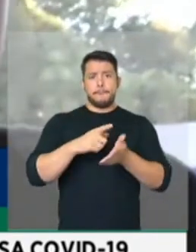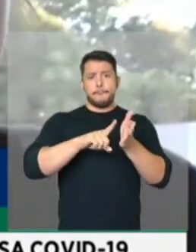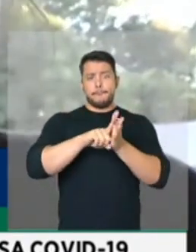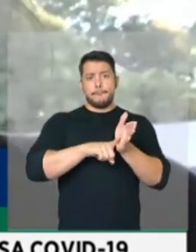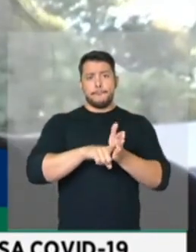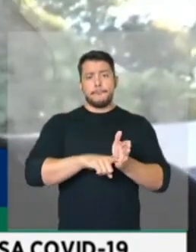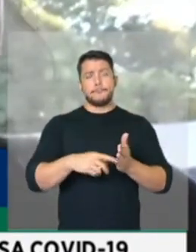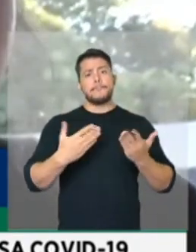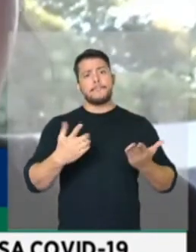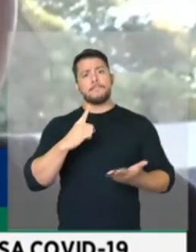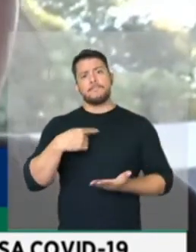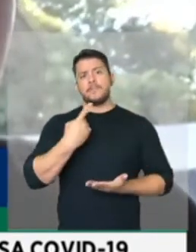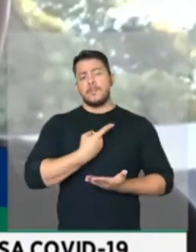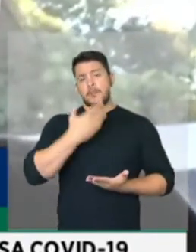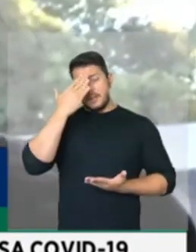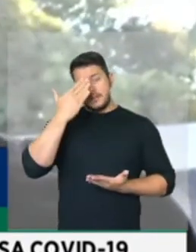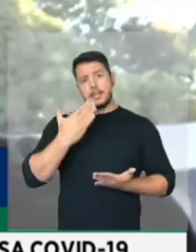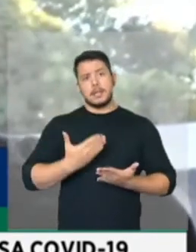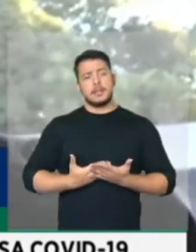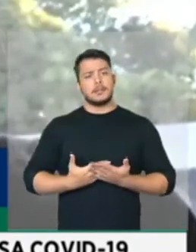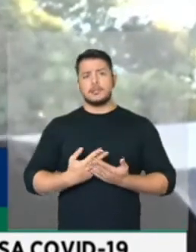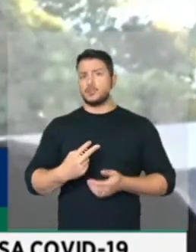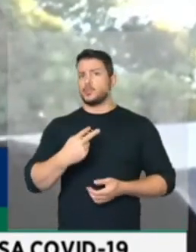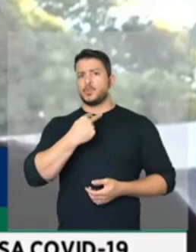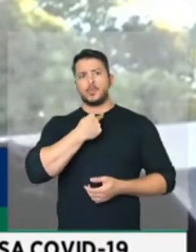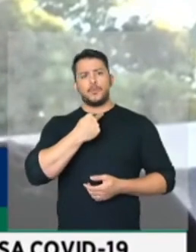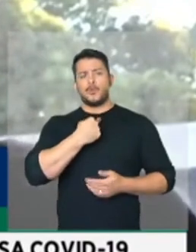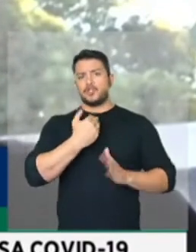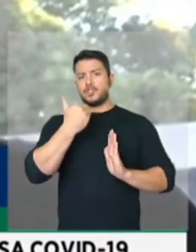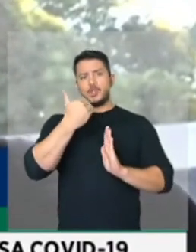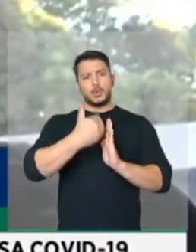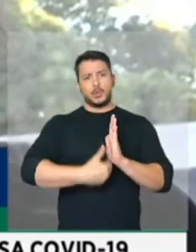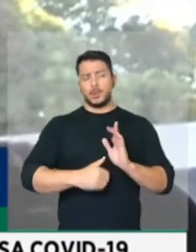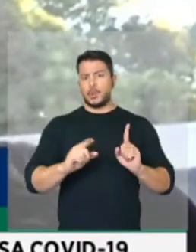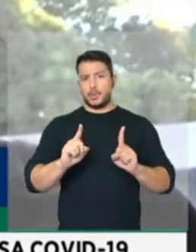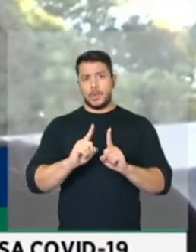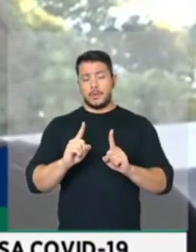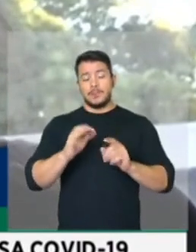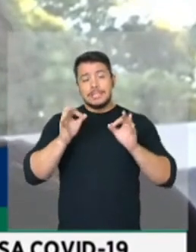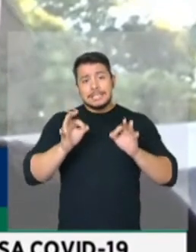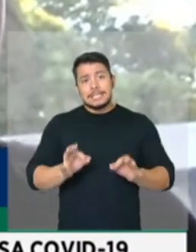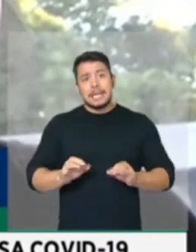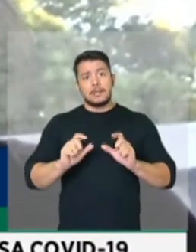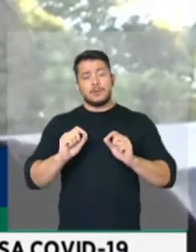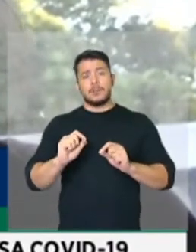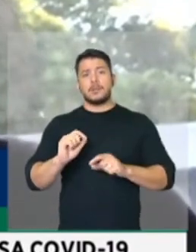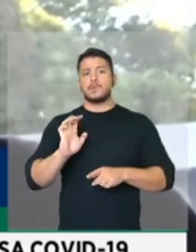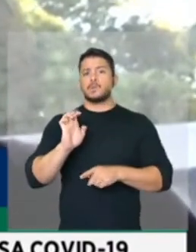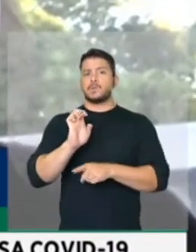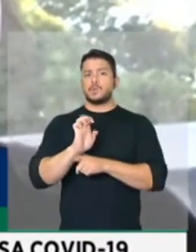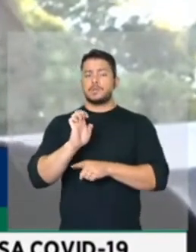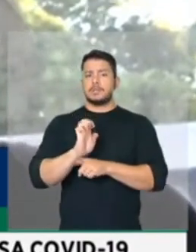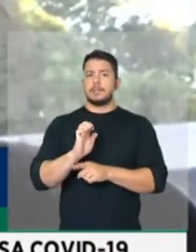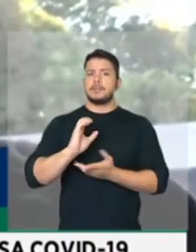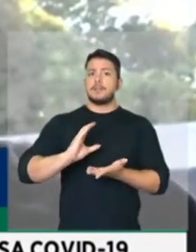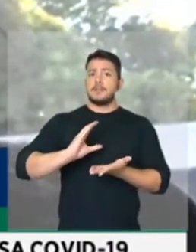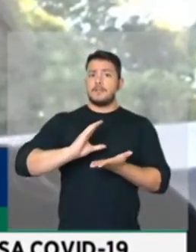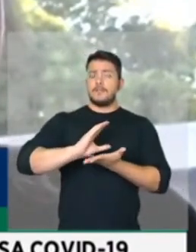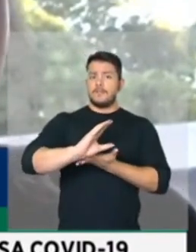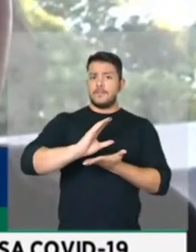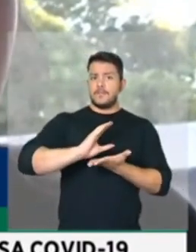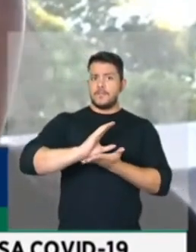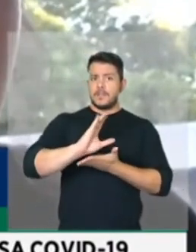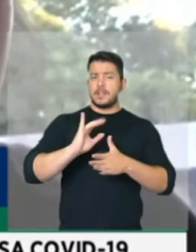isentar pessoas jurídicas do pagamento de imposto, o correto, senhor presidente, seria o Estado investir nas